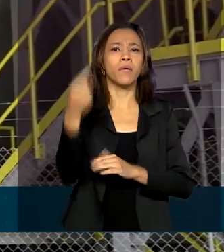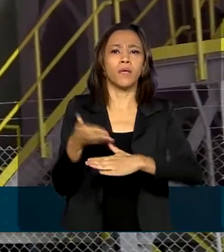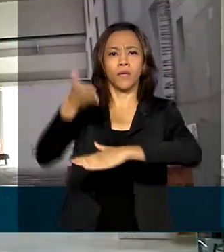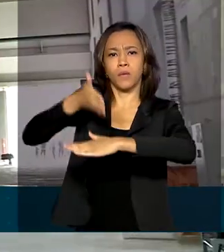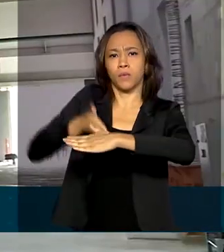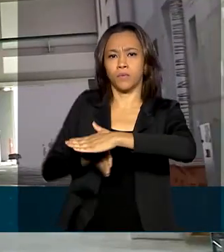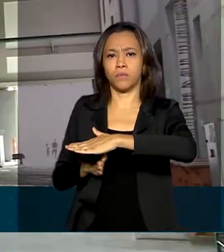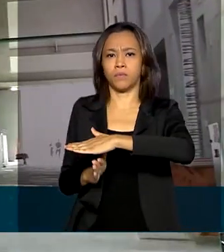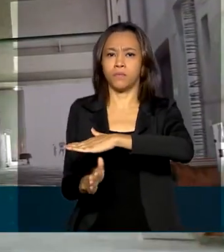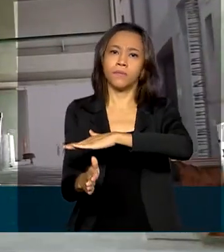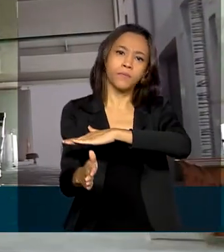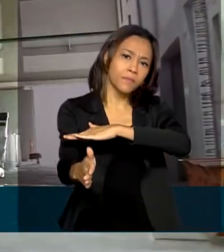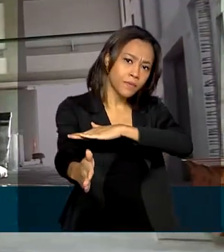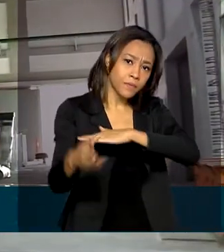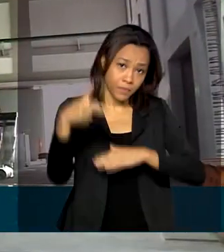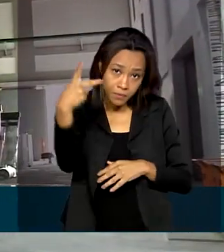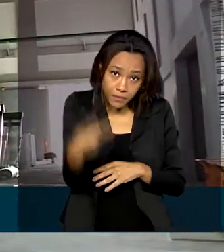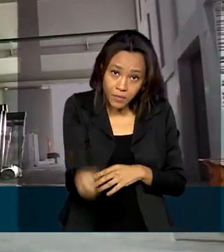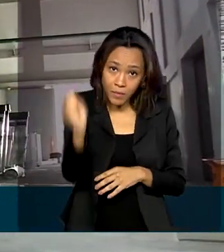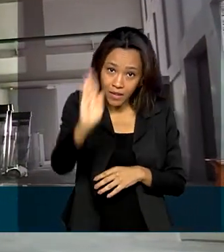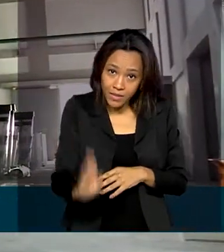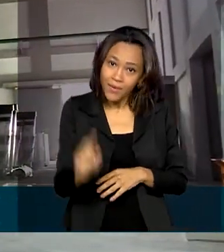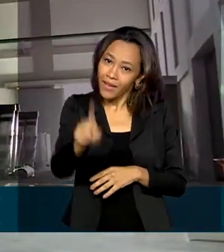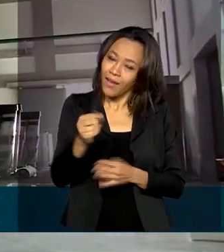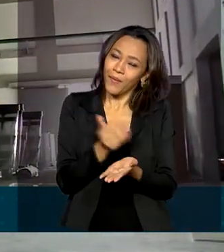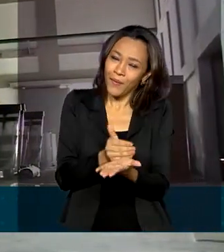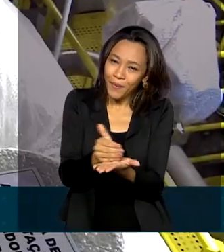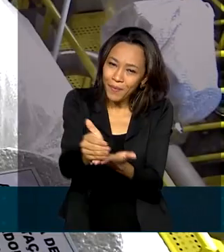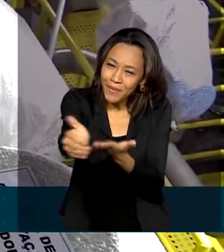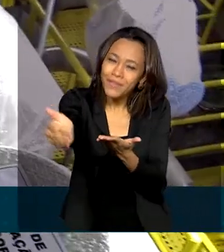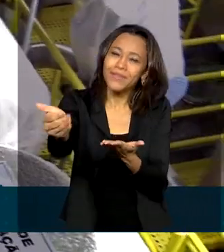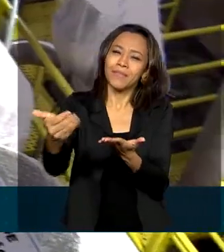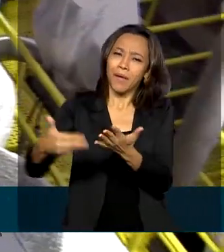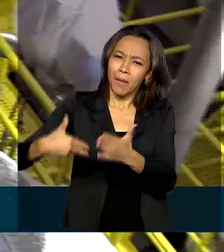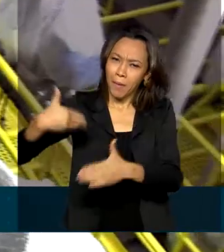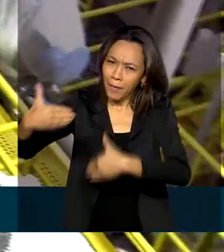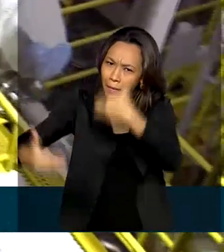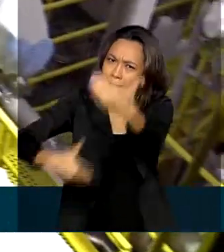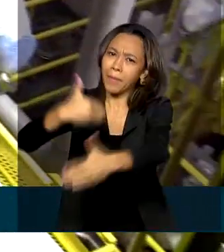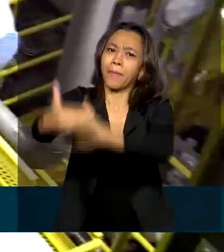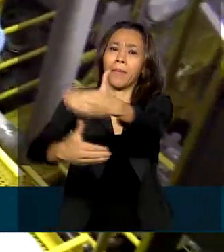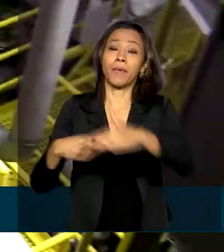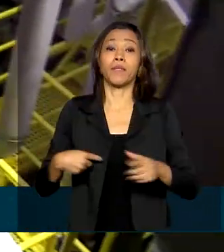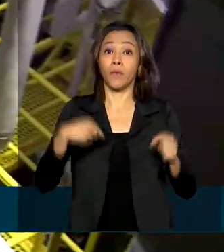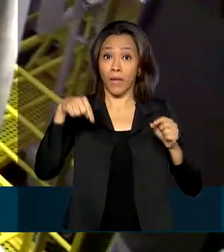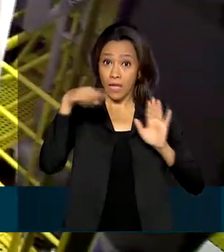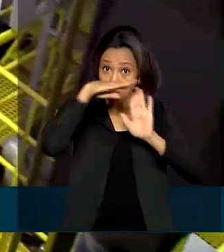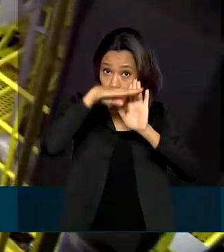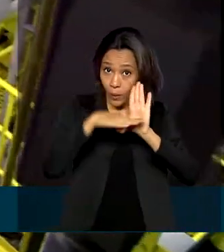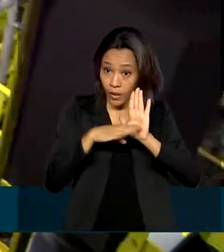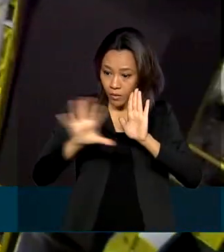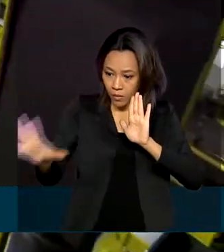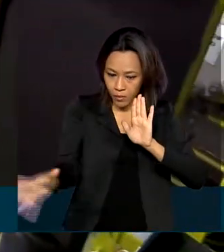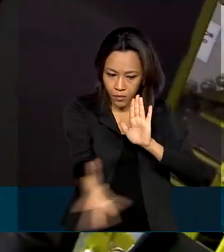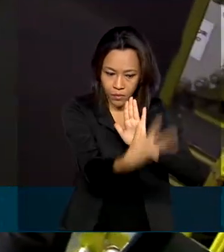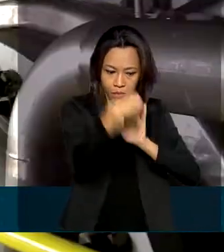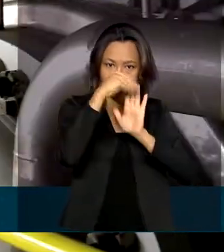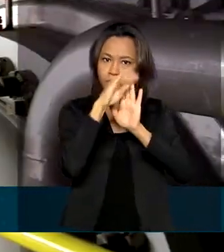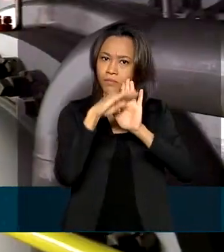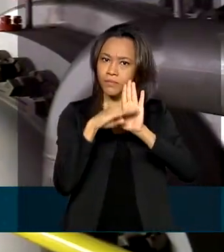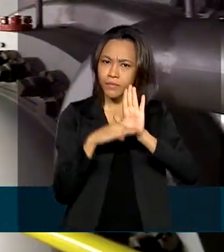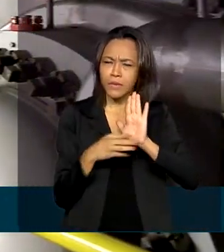brasileiro, que é o começo da montagem do reator nuclear. Com esse programa, o Brasil será capaz de